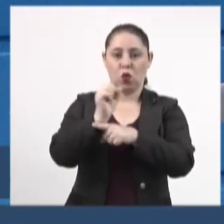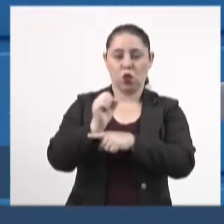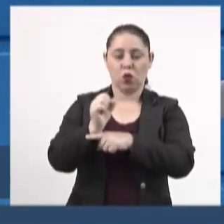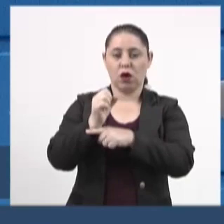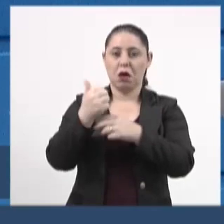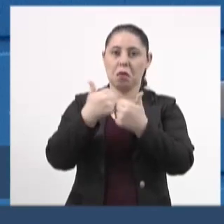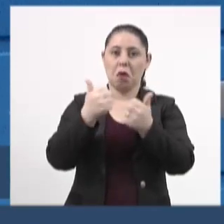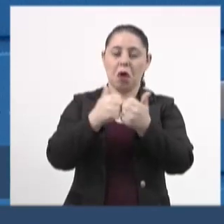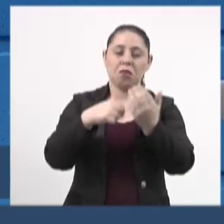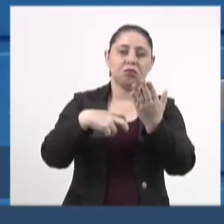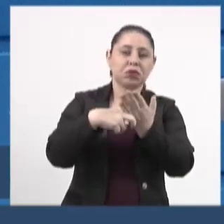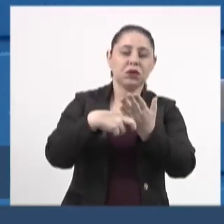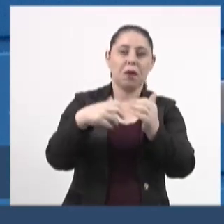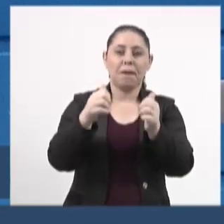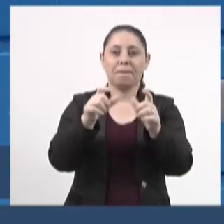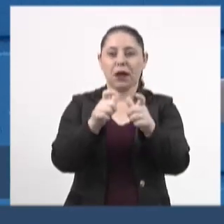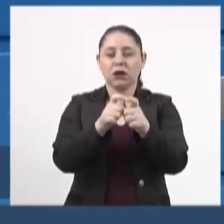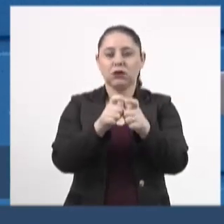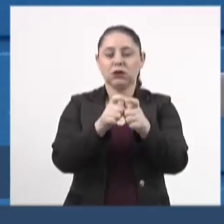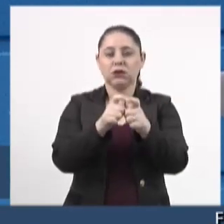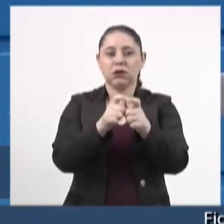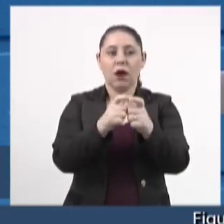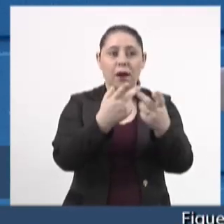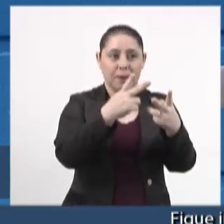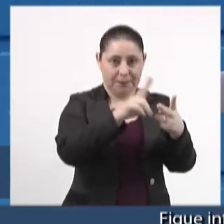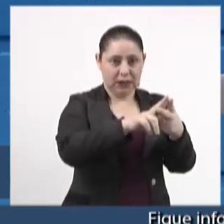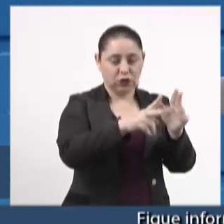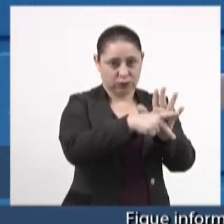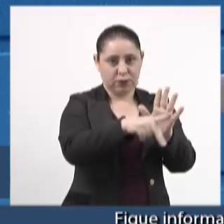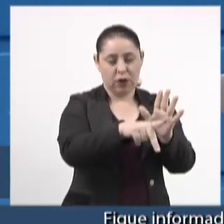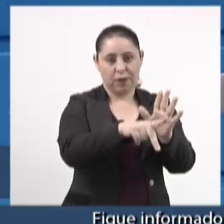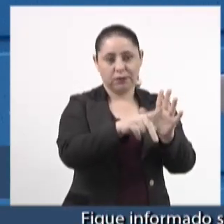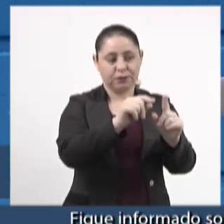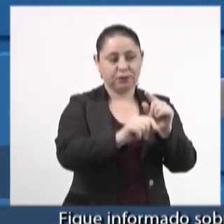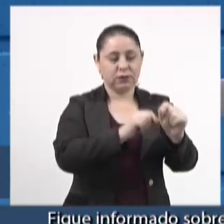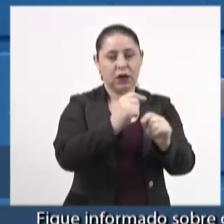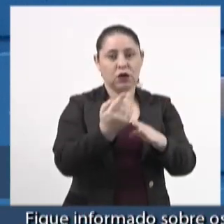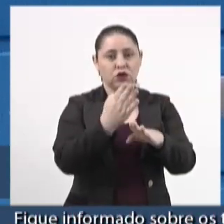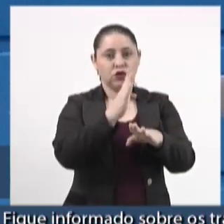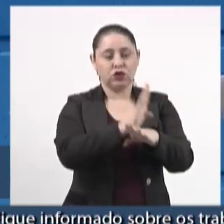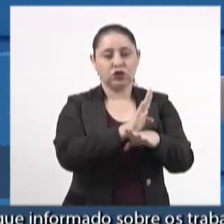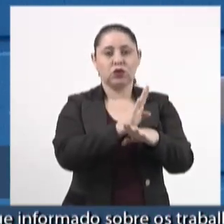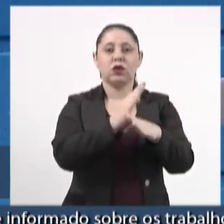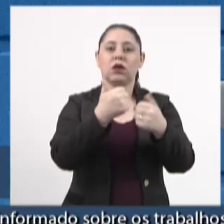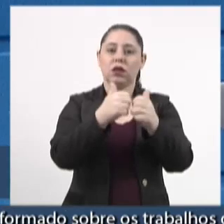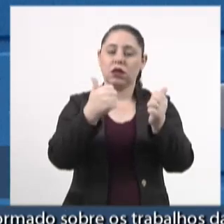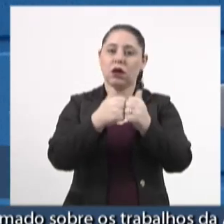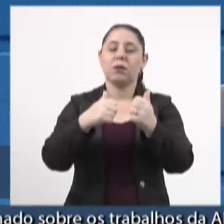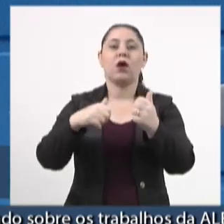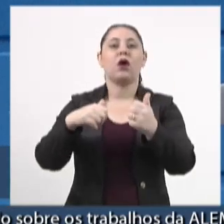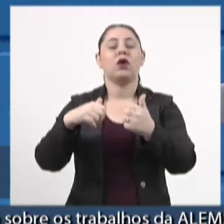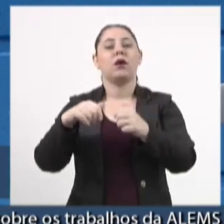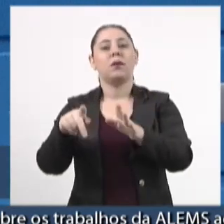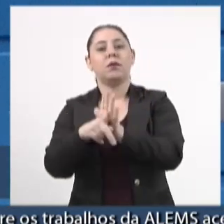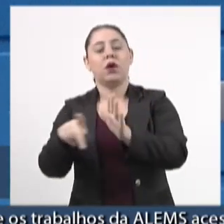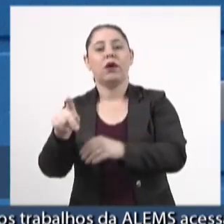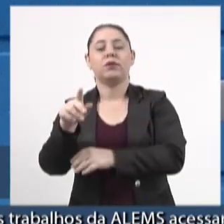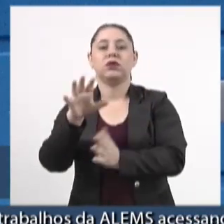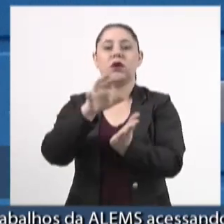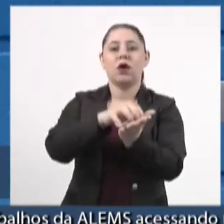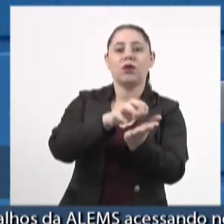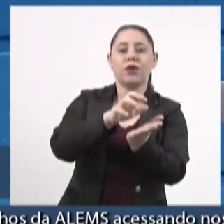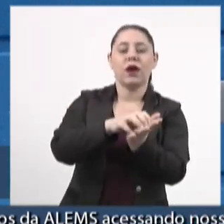ônibus, van ou micro-ônibus, apreendidos pelo órgão para auxiliar no transporte escolar das